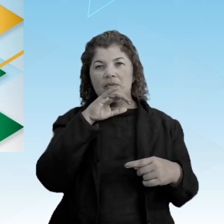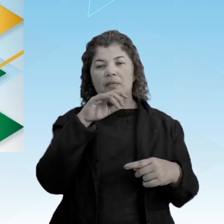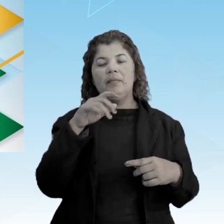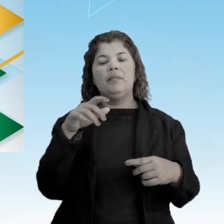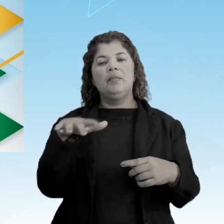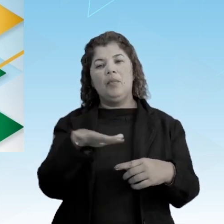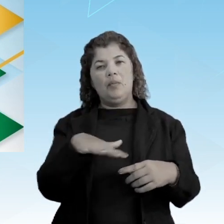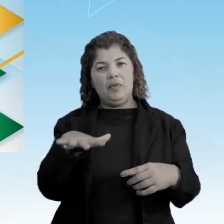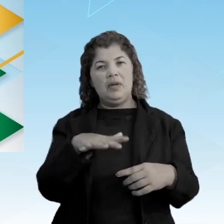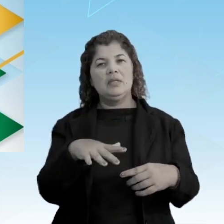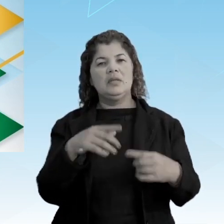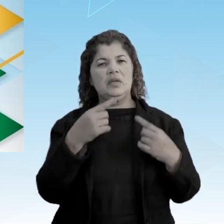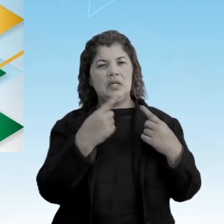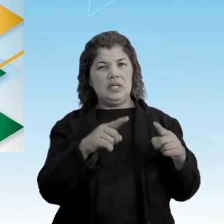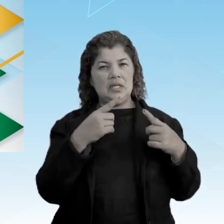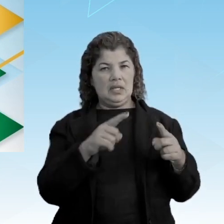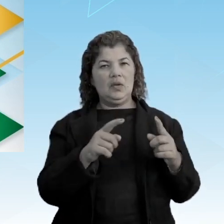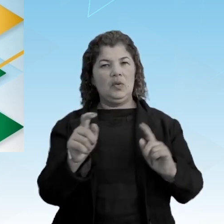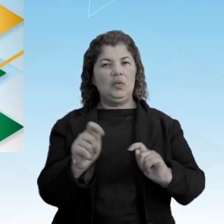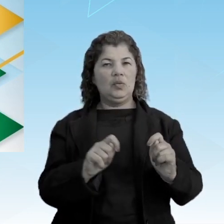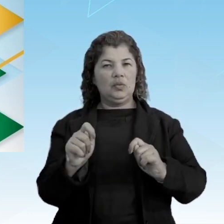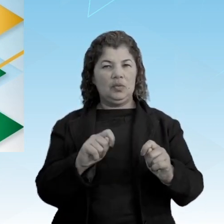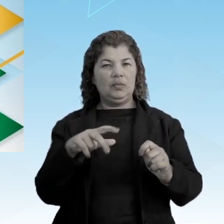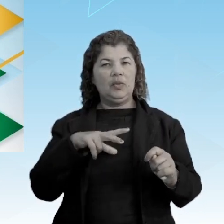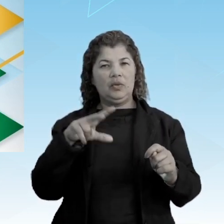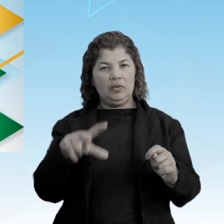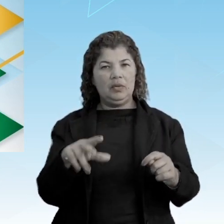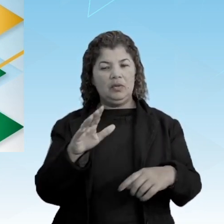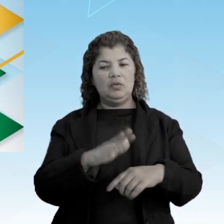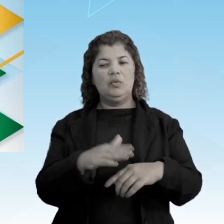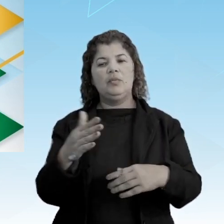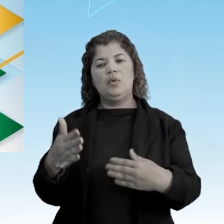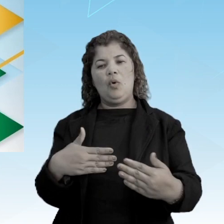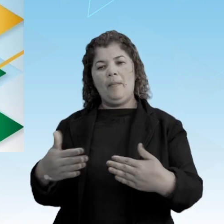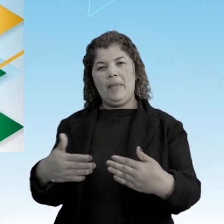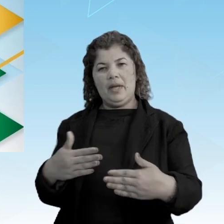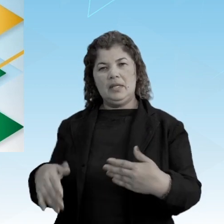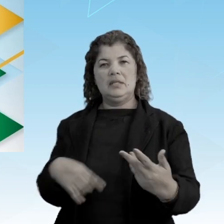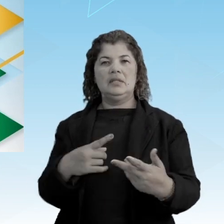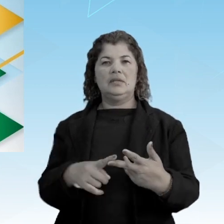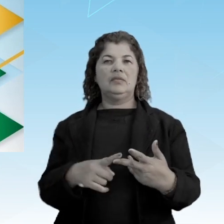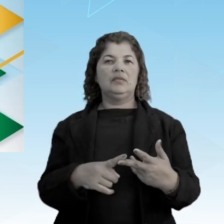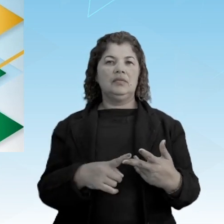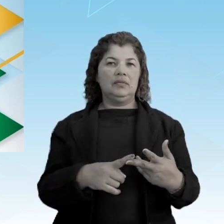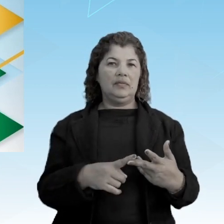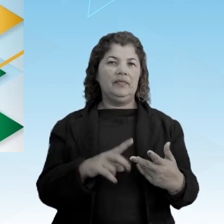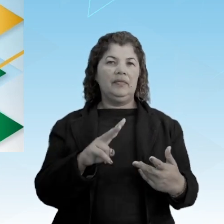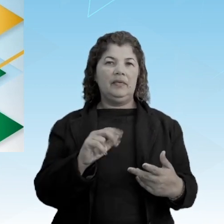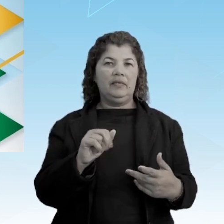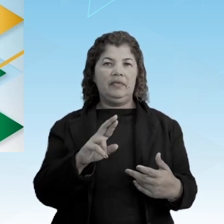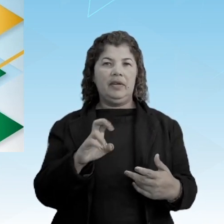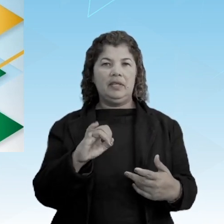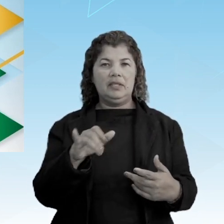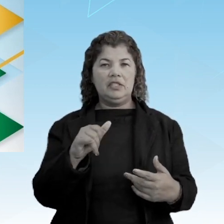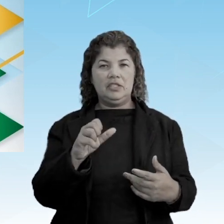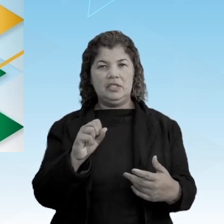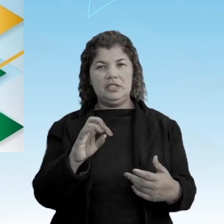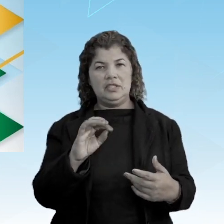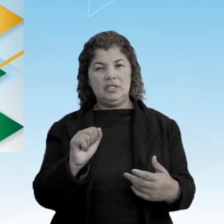criticava o controle dos portugueses. Sobre o comércio, varejista e a